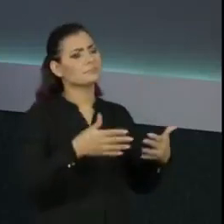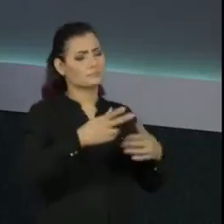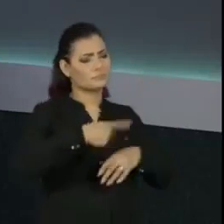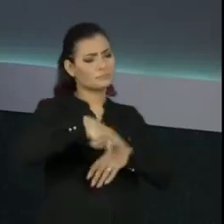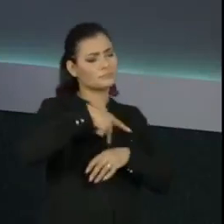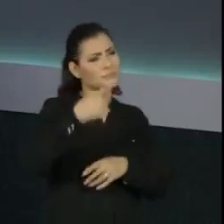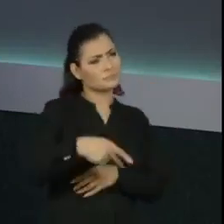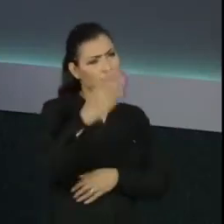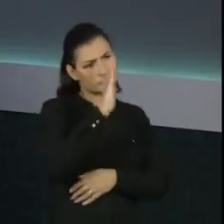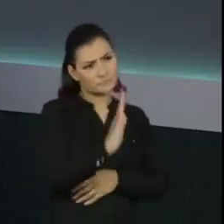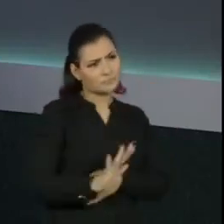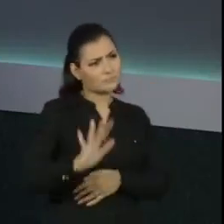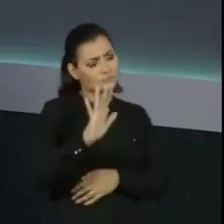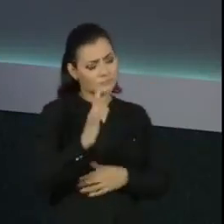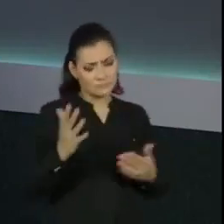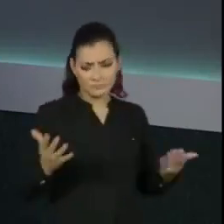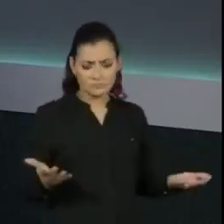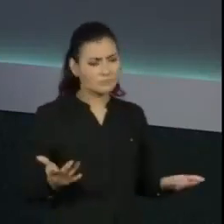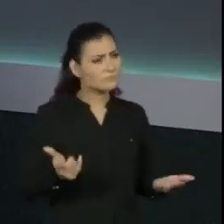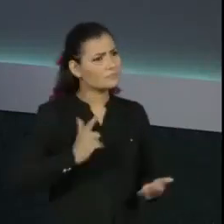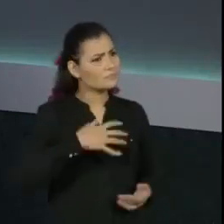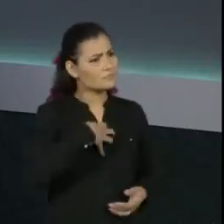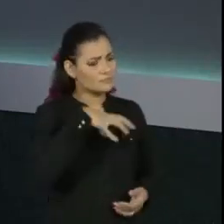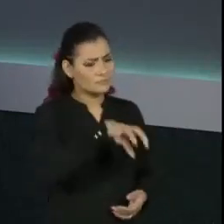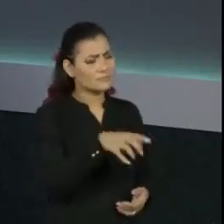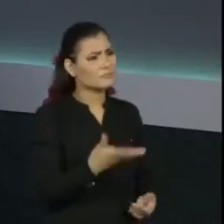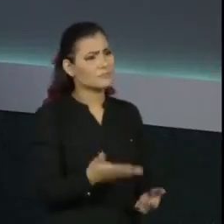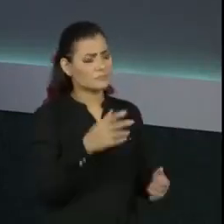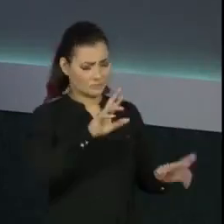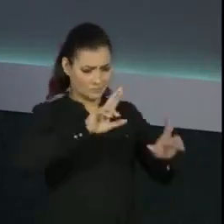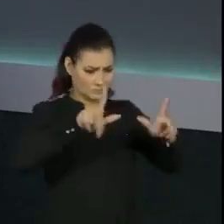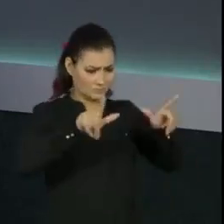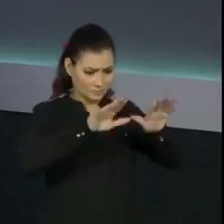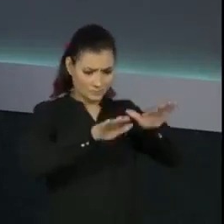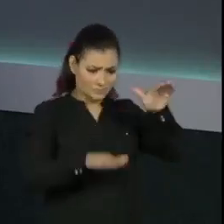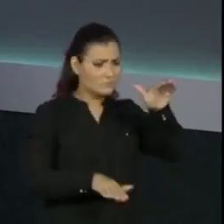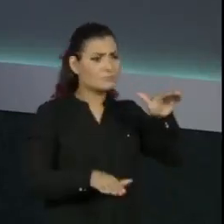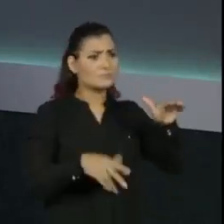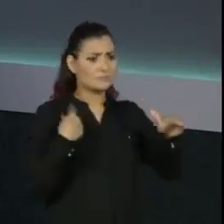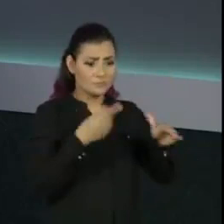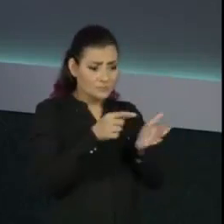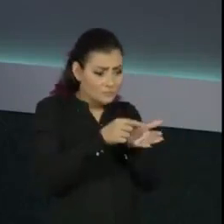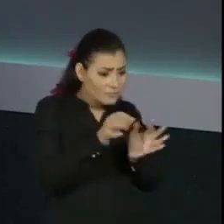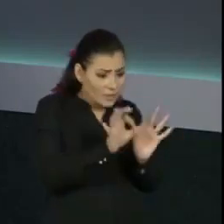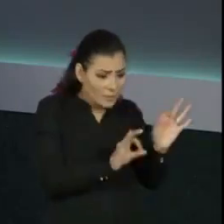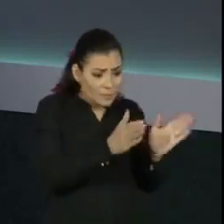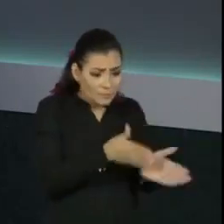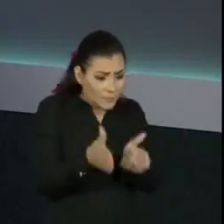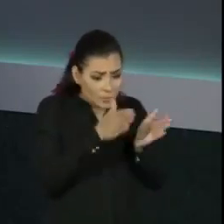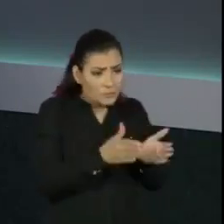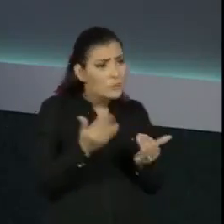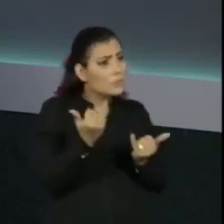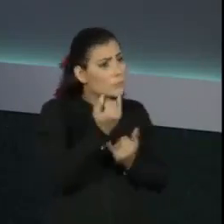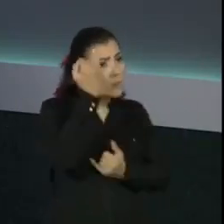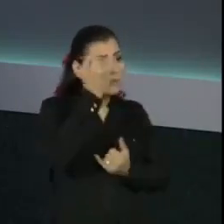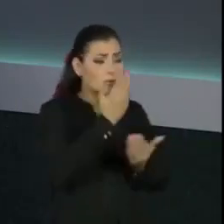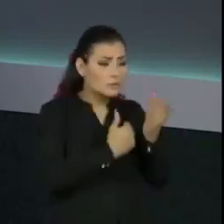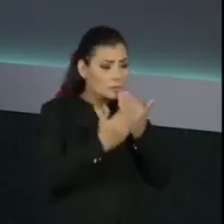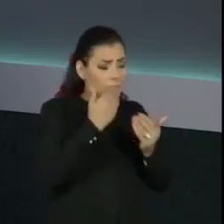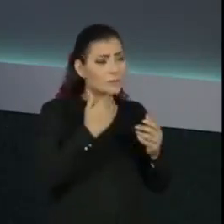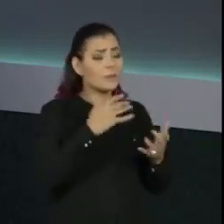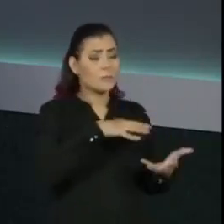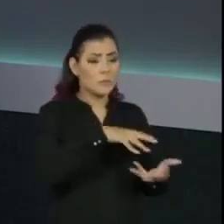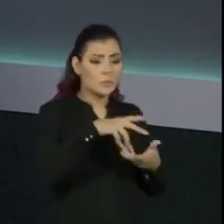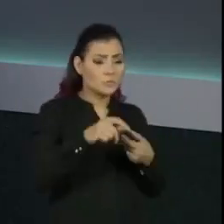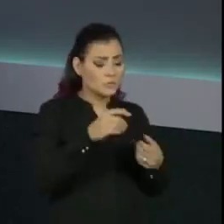como o nosso, a gente tenha este contraste? Nós exportamos e produzimos o que é fundamental para alimentar o planeta,